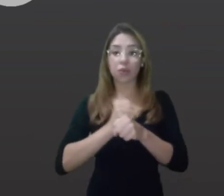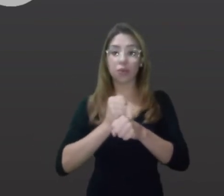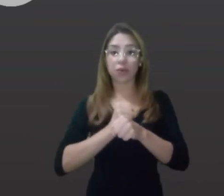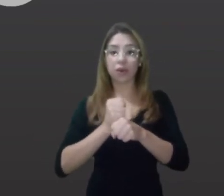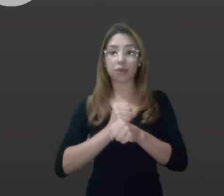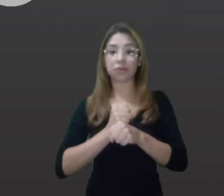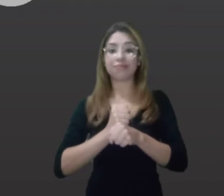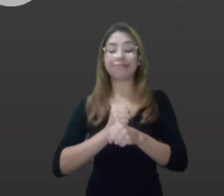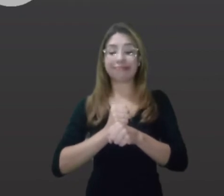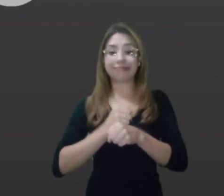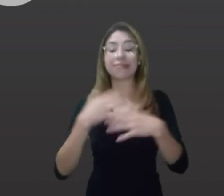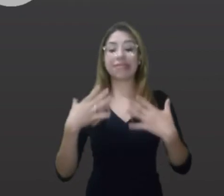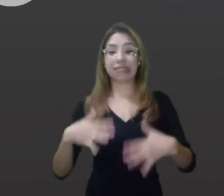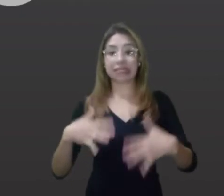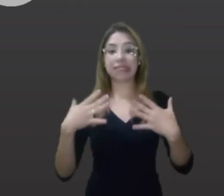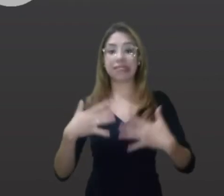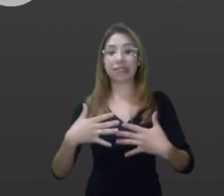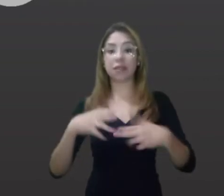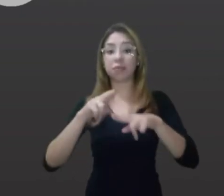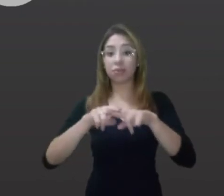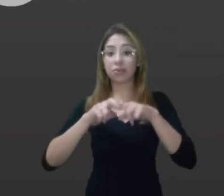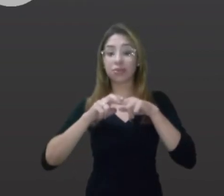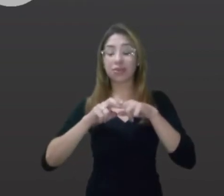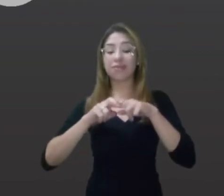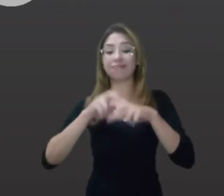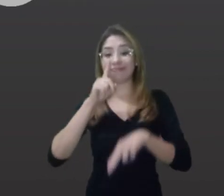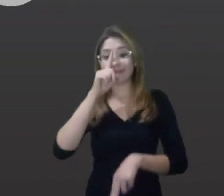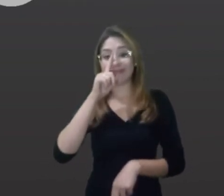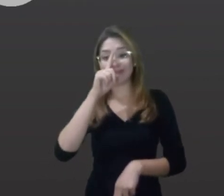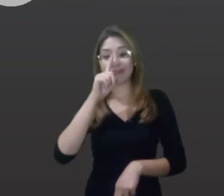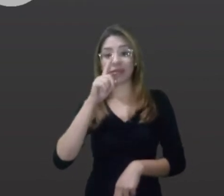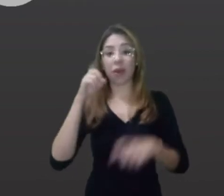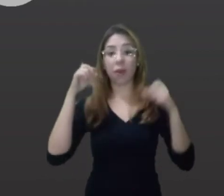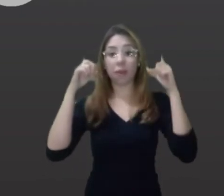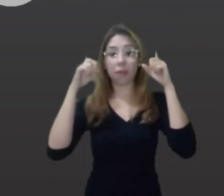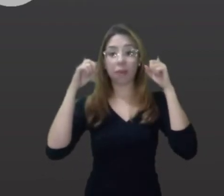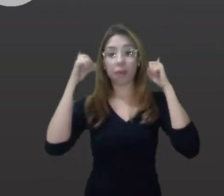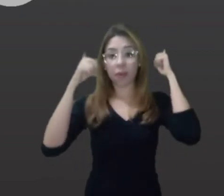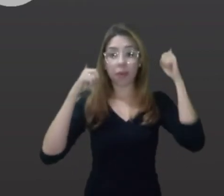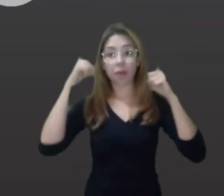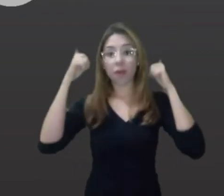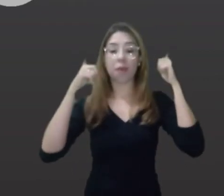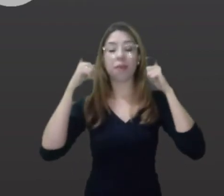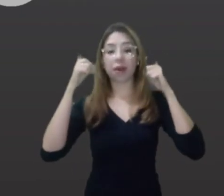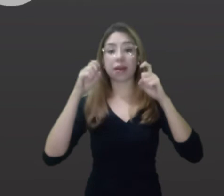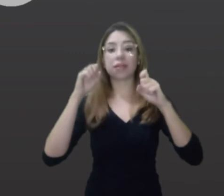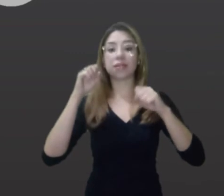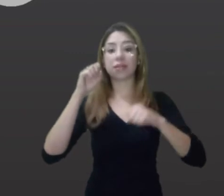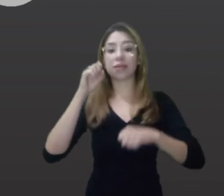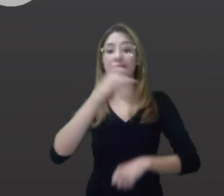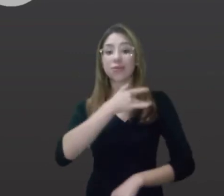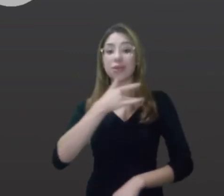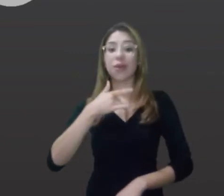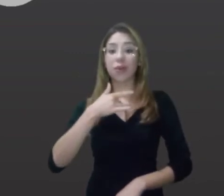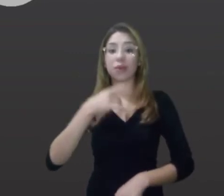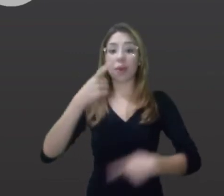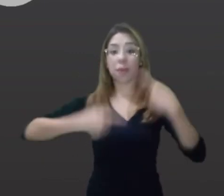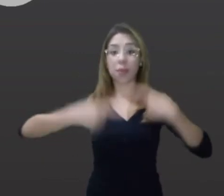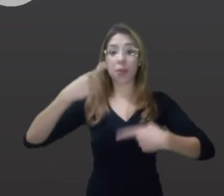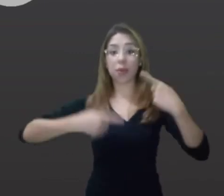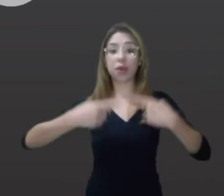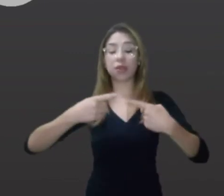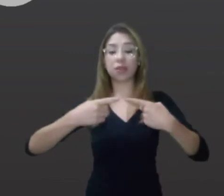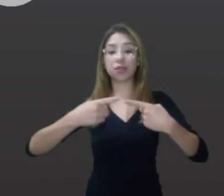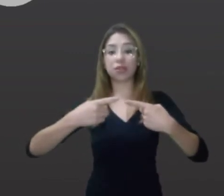Portanto, um número bastante elevado e assustador, como a preocupação epidemiológica e gerando políticas de